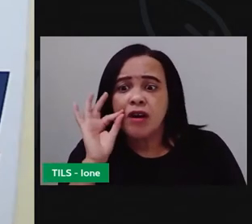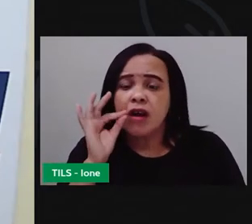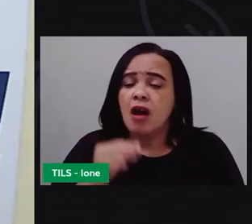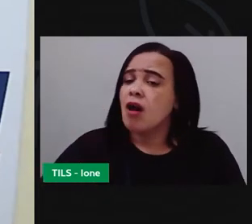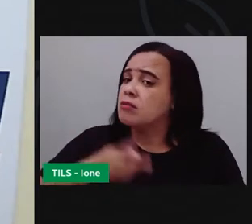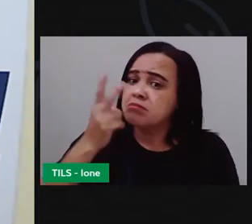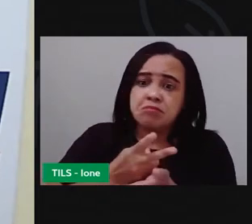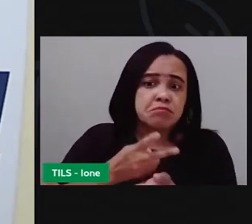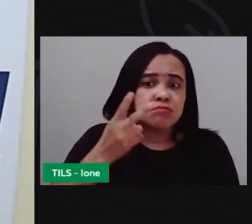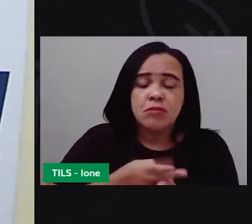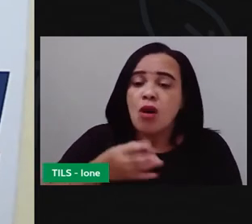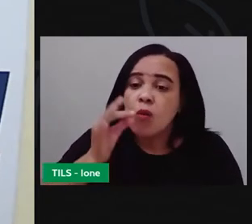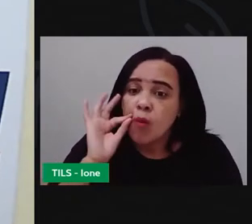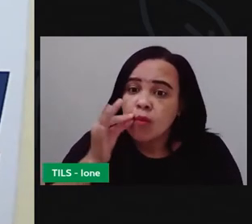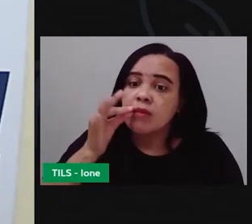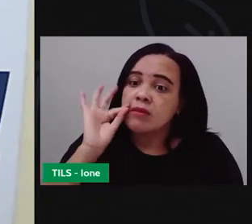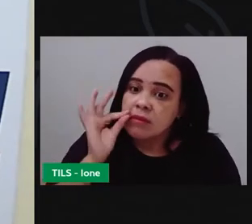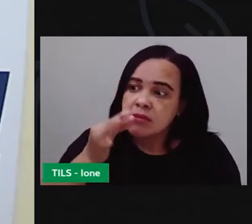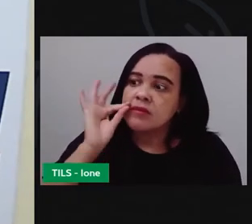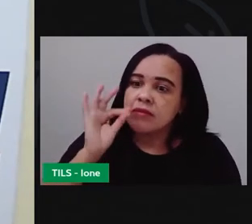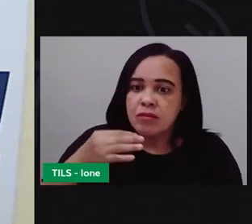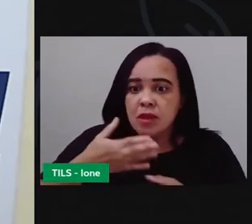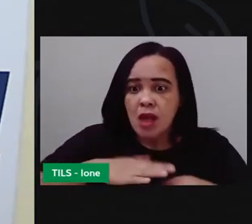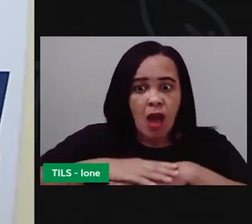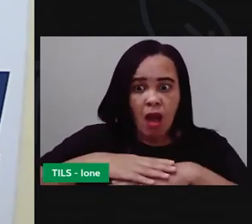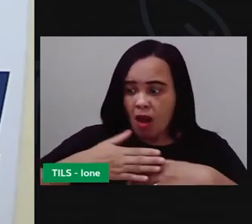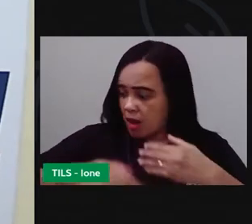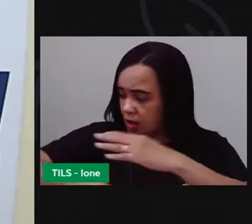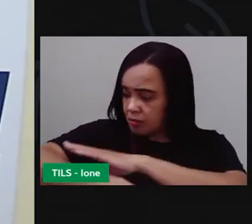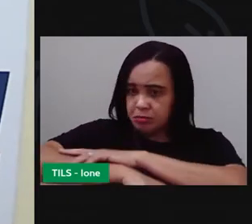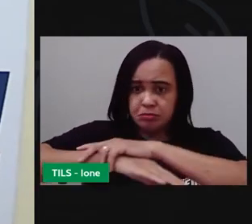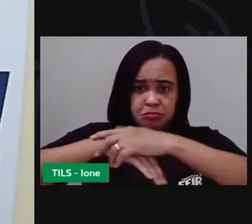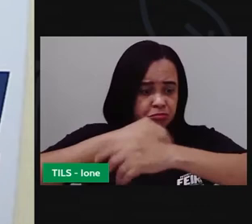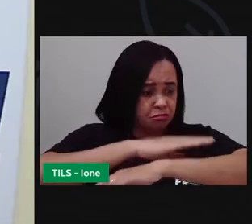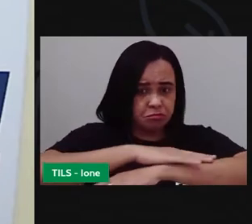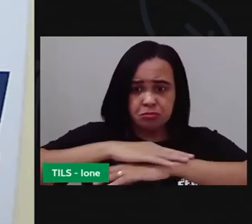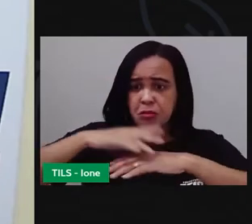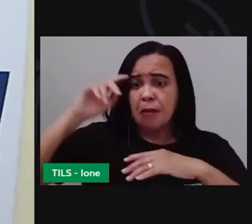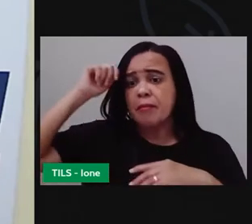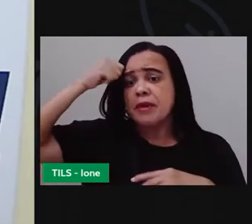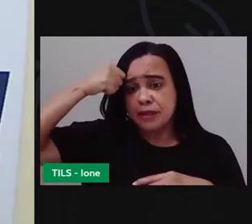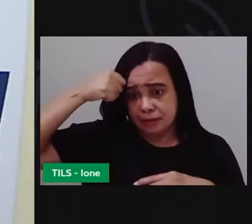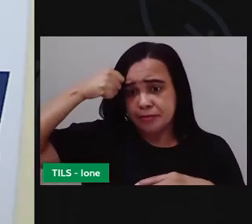preto. E aí, por isso que eu fiquei assim, bem pretinha.